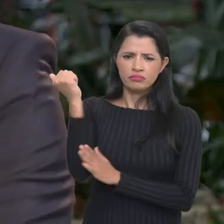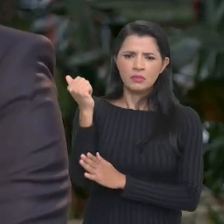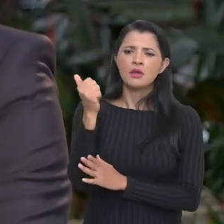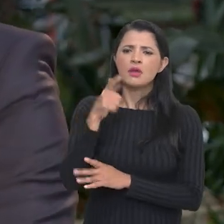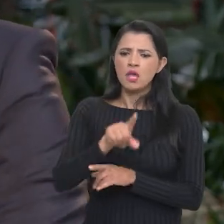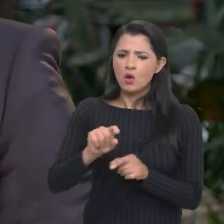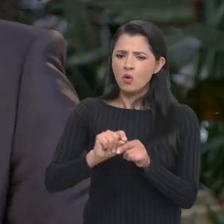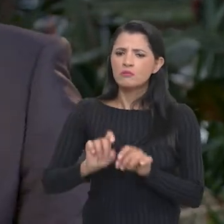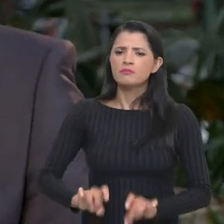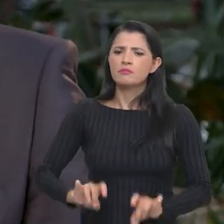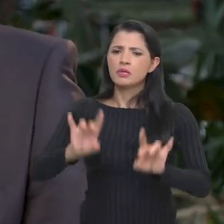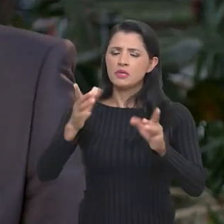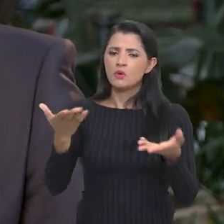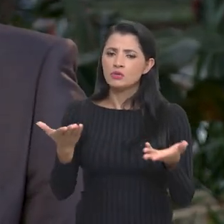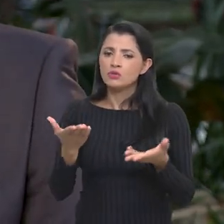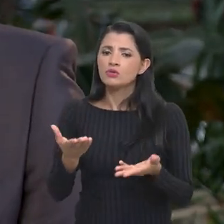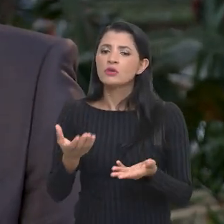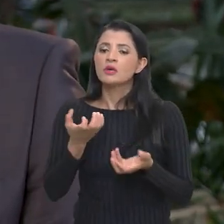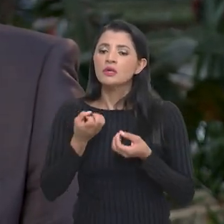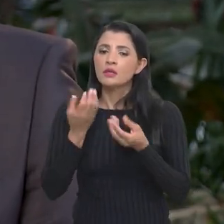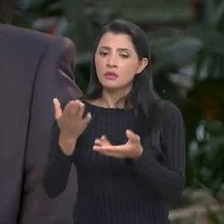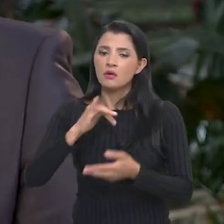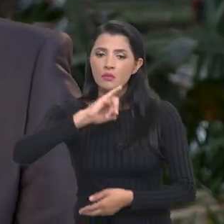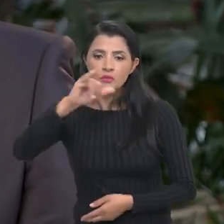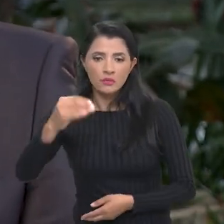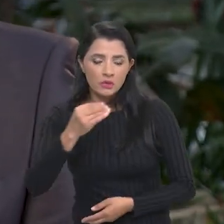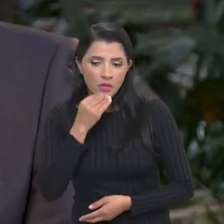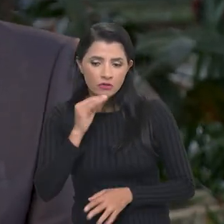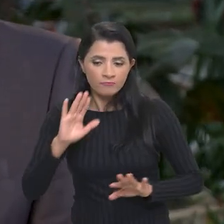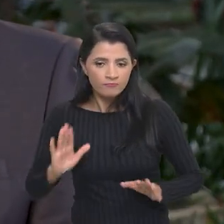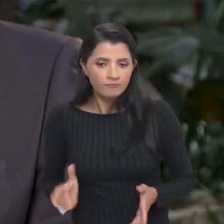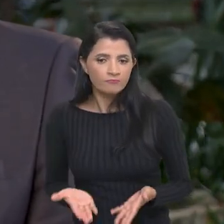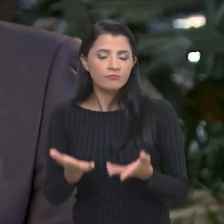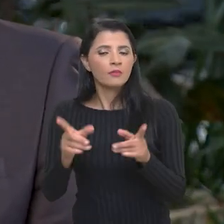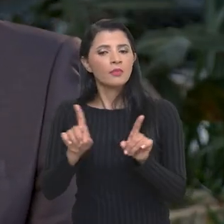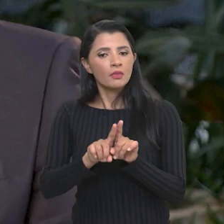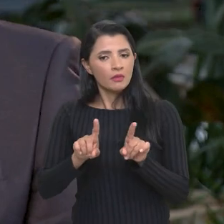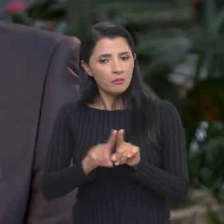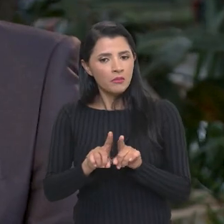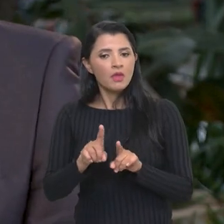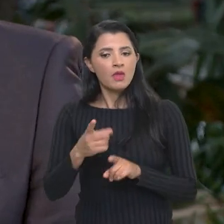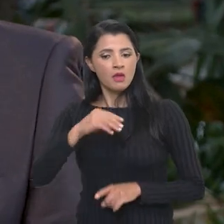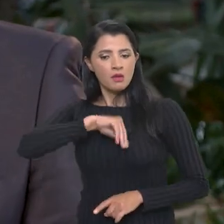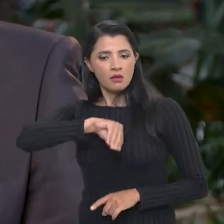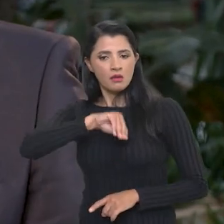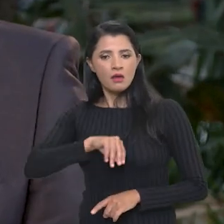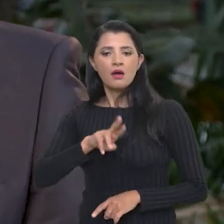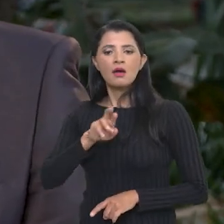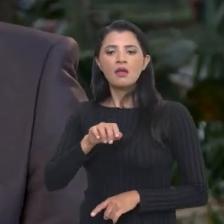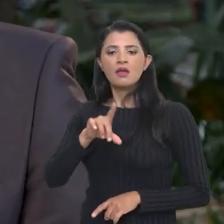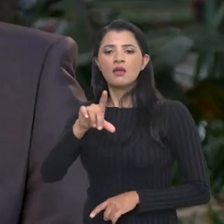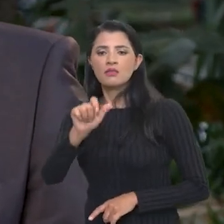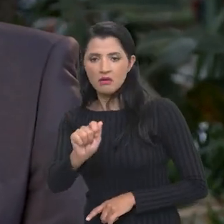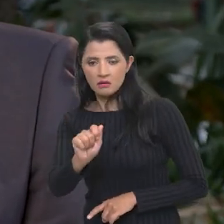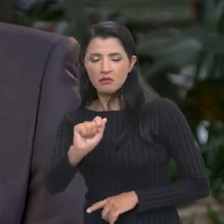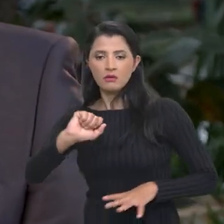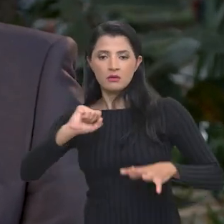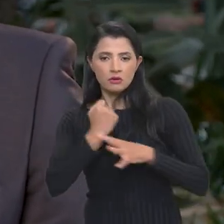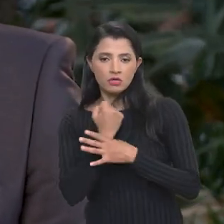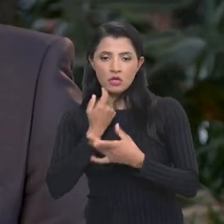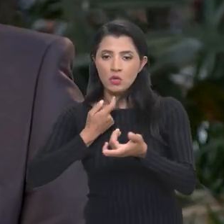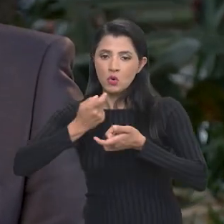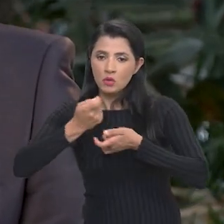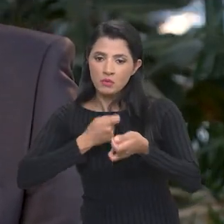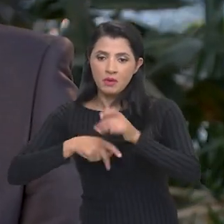fizemos um recorte especial. Nós queremos dar a oportunidade ou incentivar também a renda e